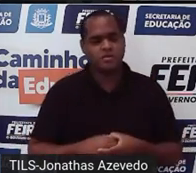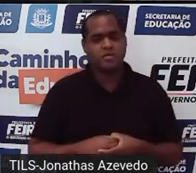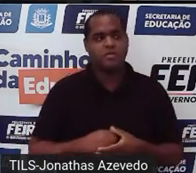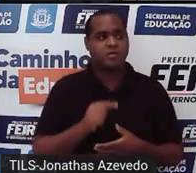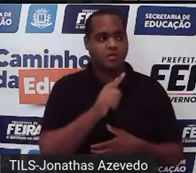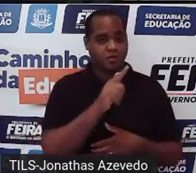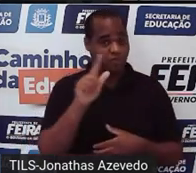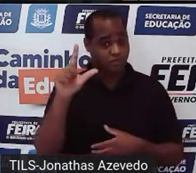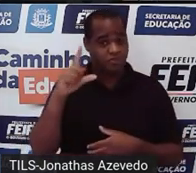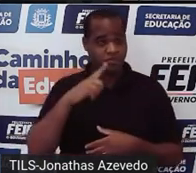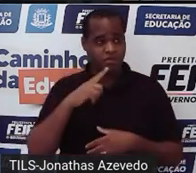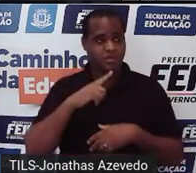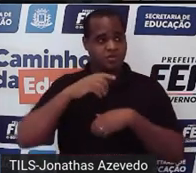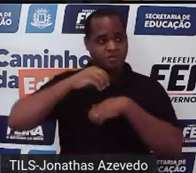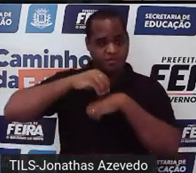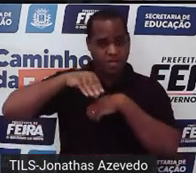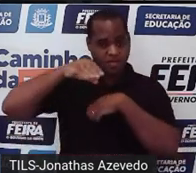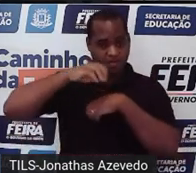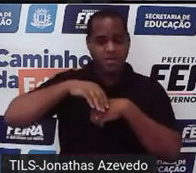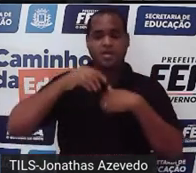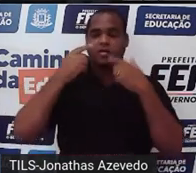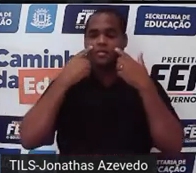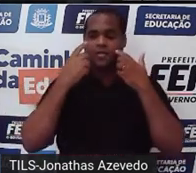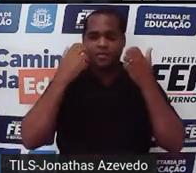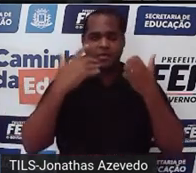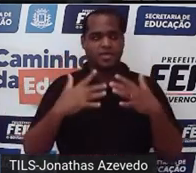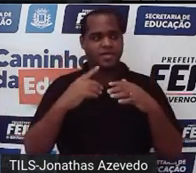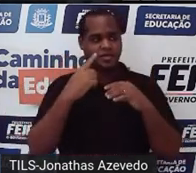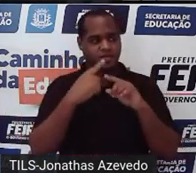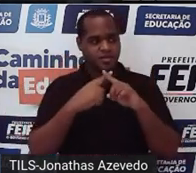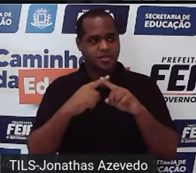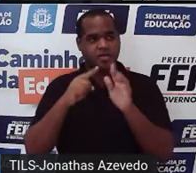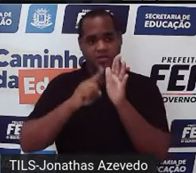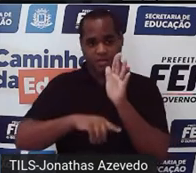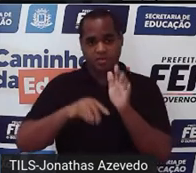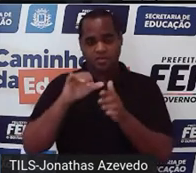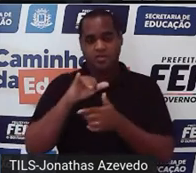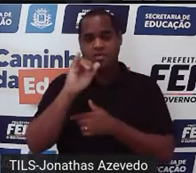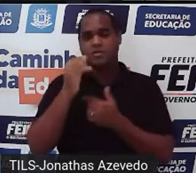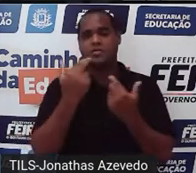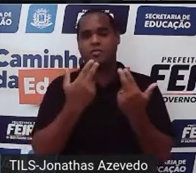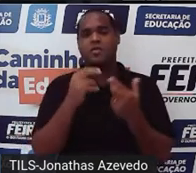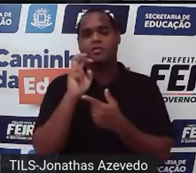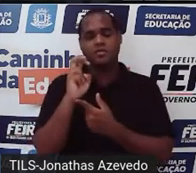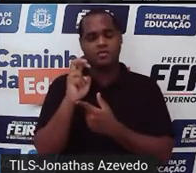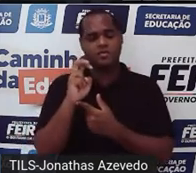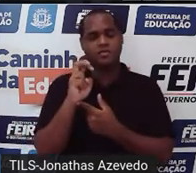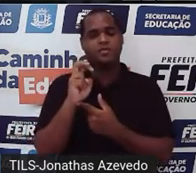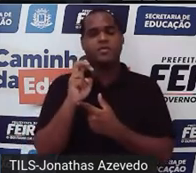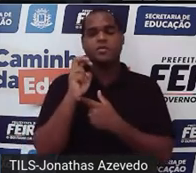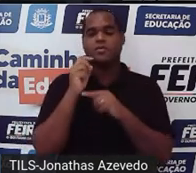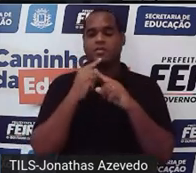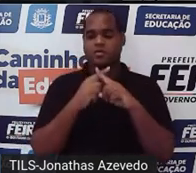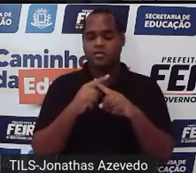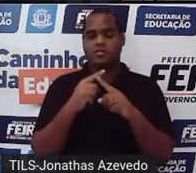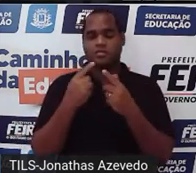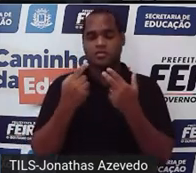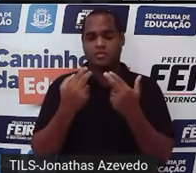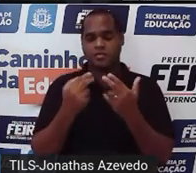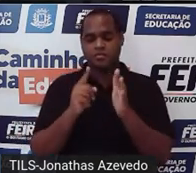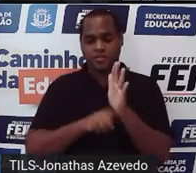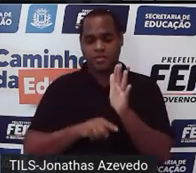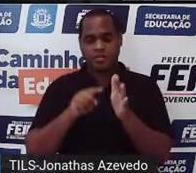coisa que eu vou tentar fazer você perceber x menos y igual a 5 x menos y igual a 0